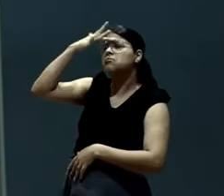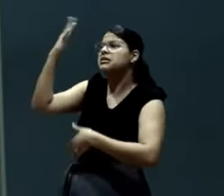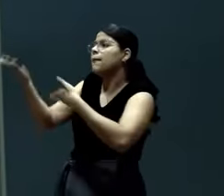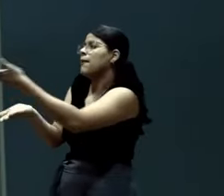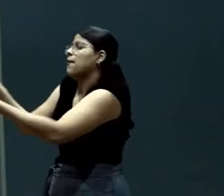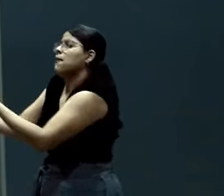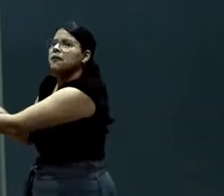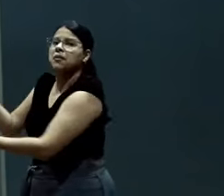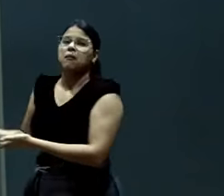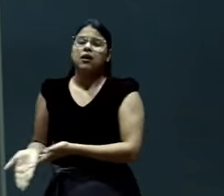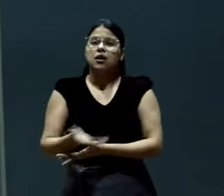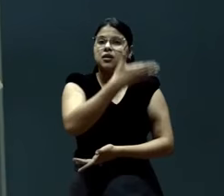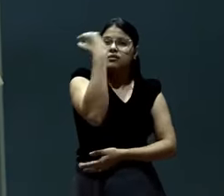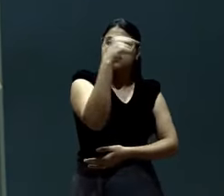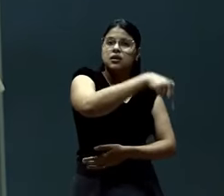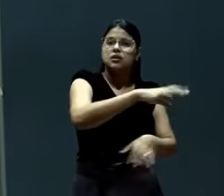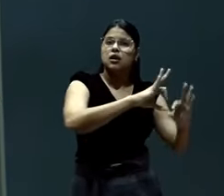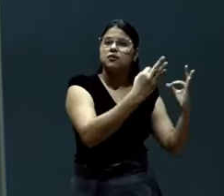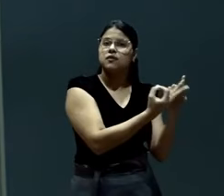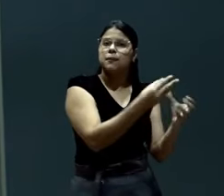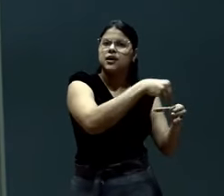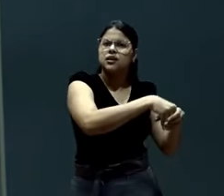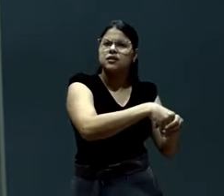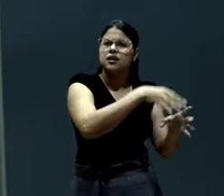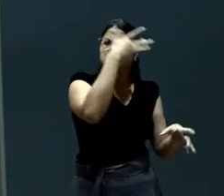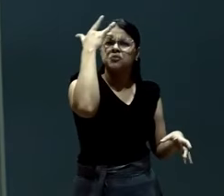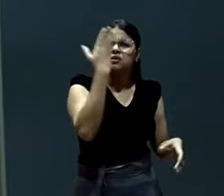casa. E esquece os da família.